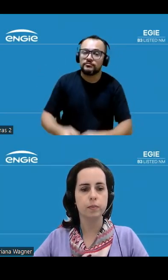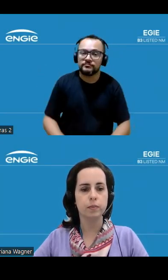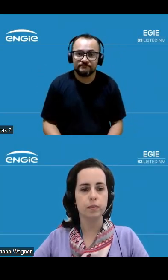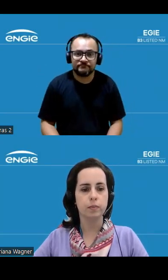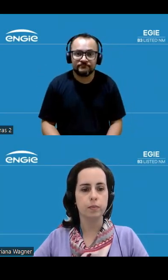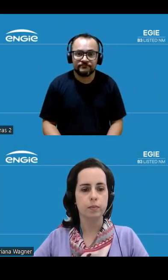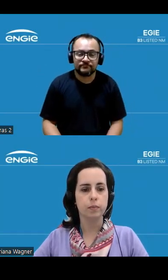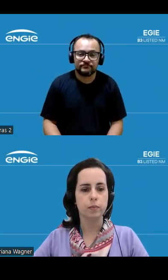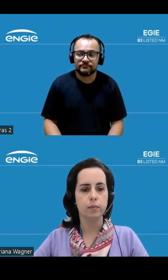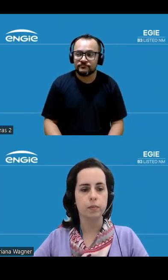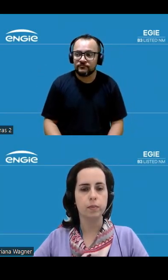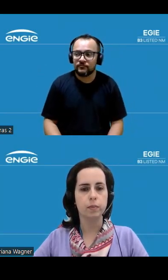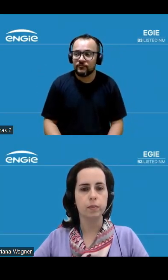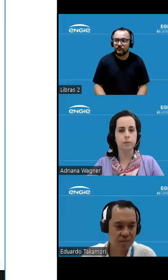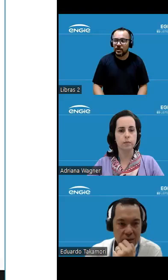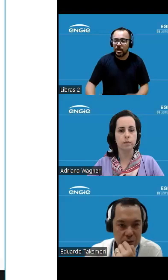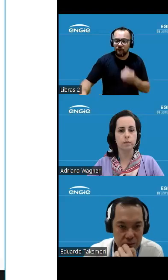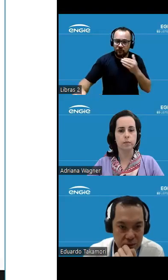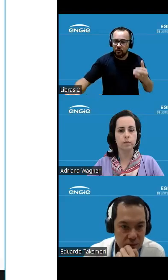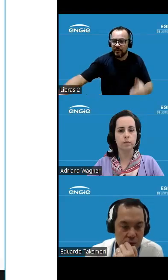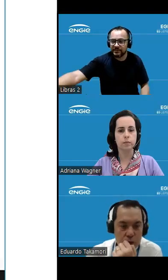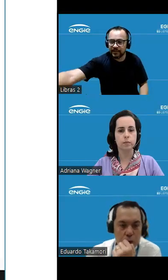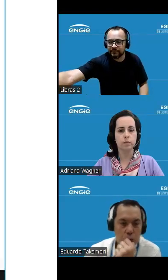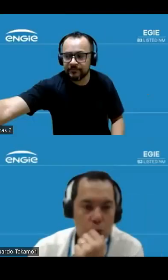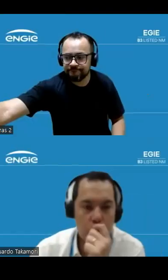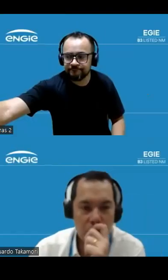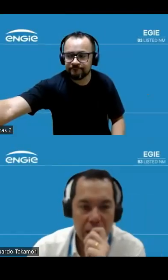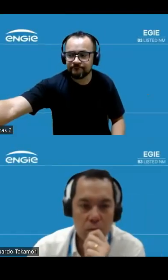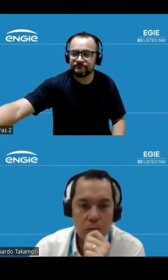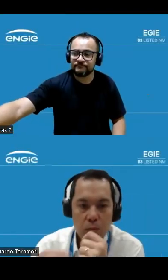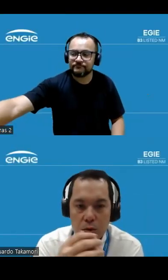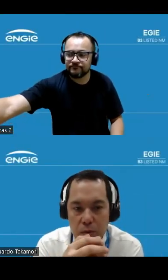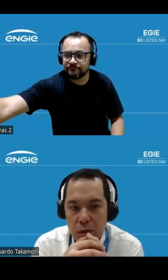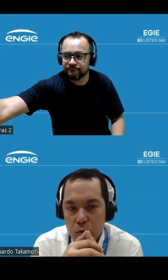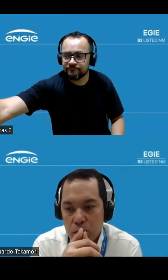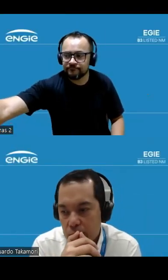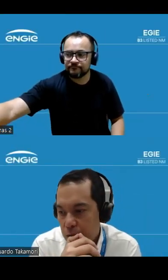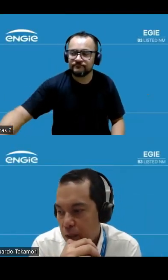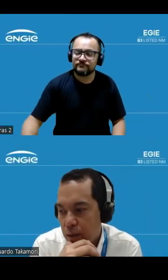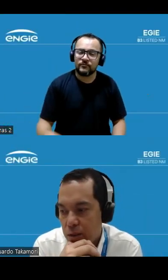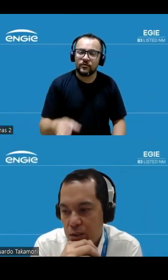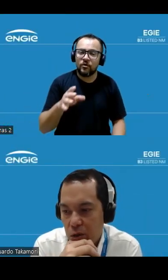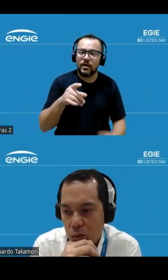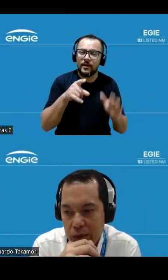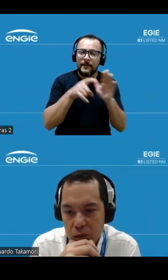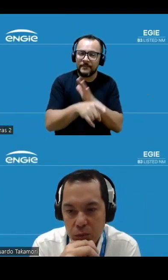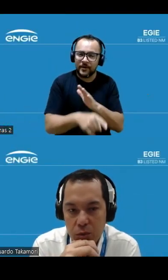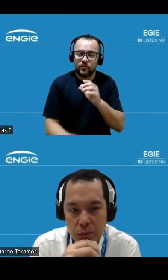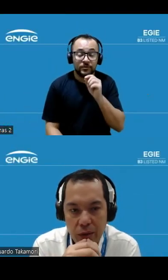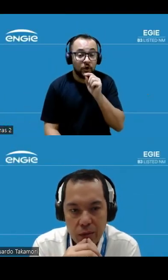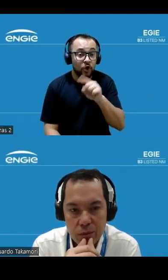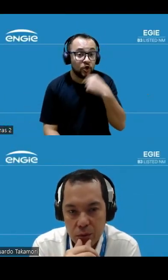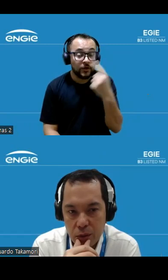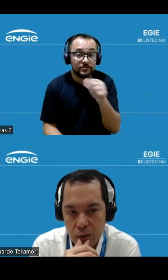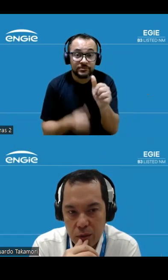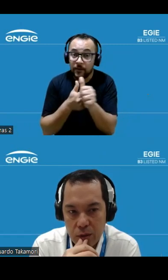ok eu começo aqui o Rafa pode me complementar Rafa Mário ótimas perguntas aqui a gente tem acompanhado muito